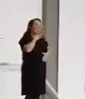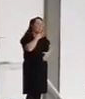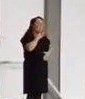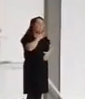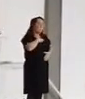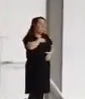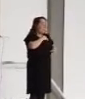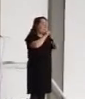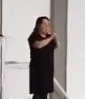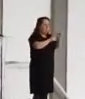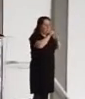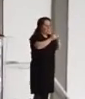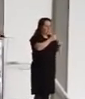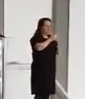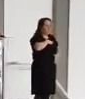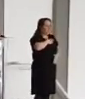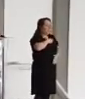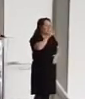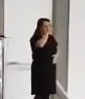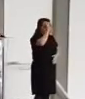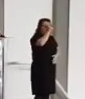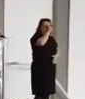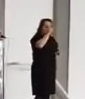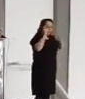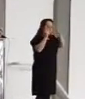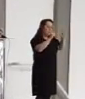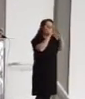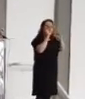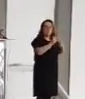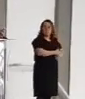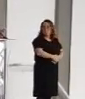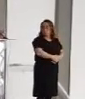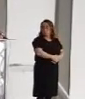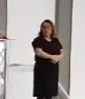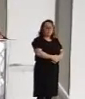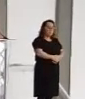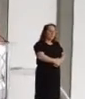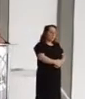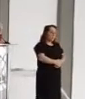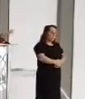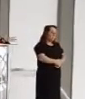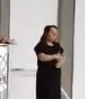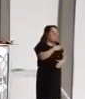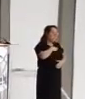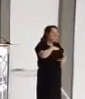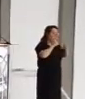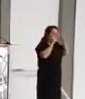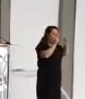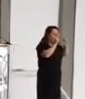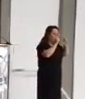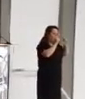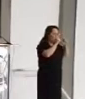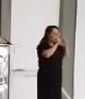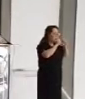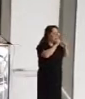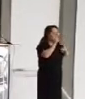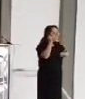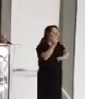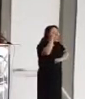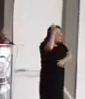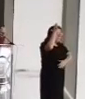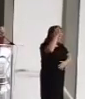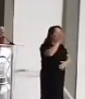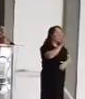né? Trabalho literário, meu trabalho fotográfico, eu tenho uma foto que foi vencedora no Brasil, no Photoshop 2023. É só